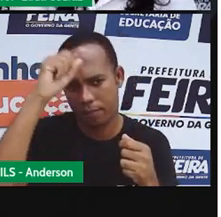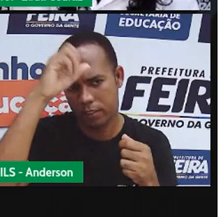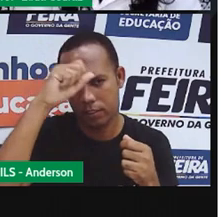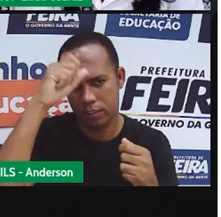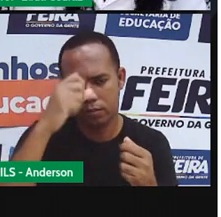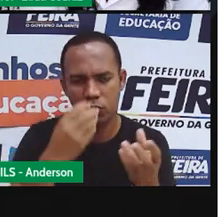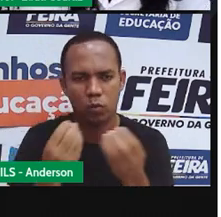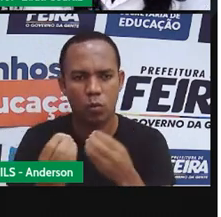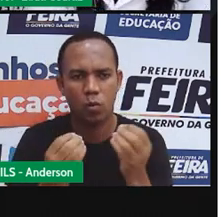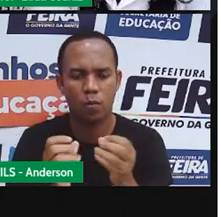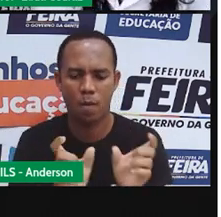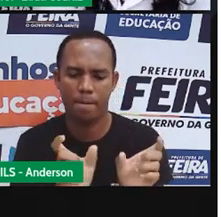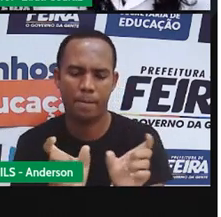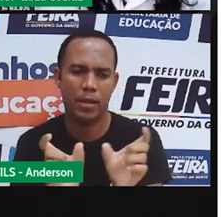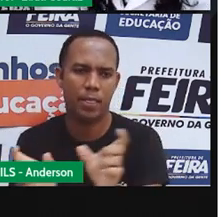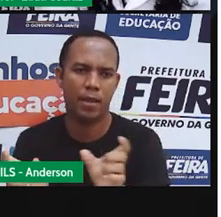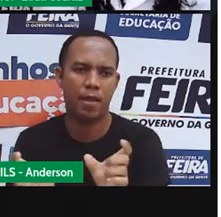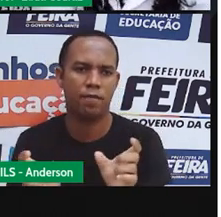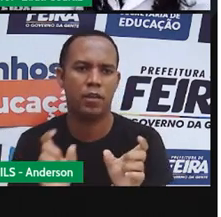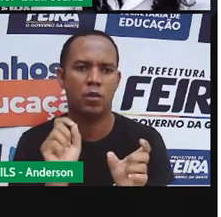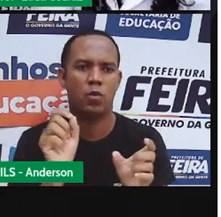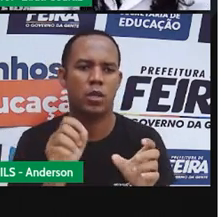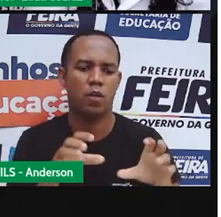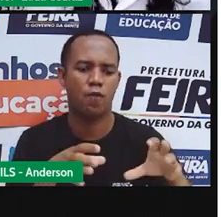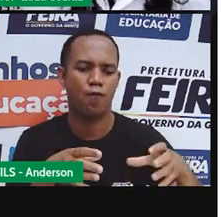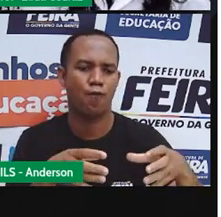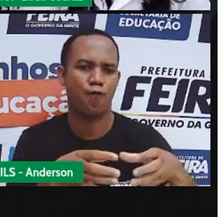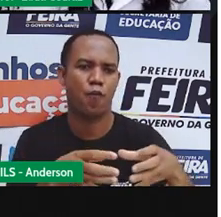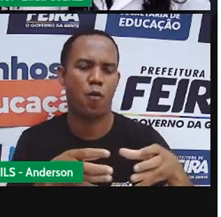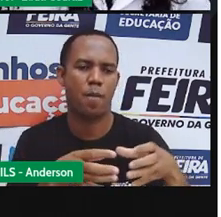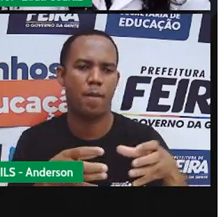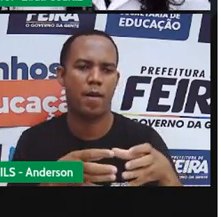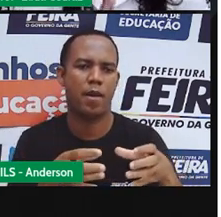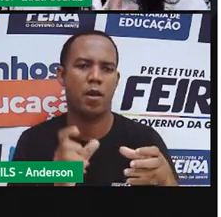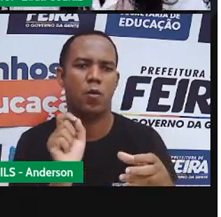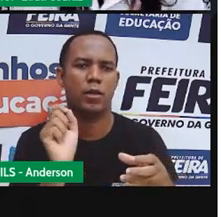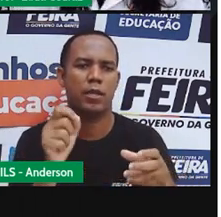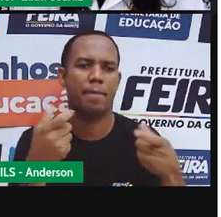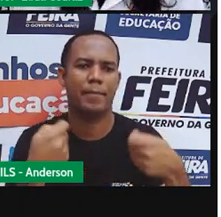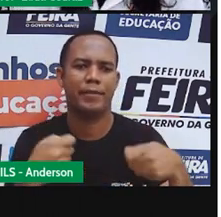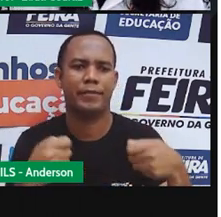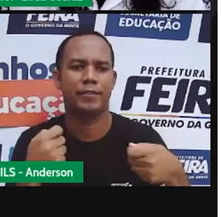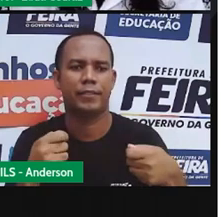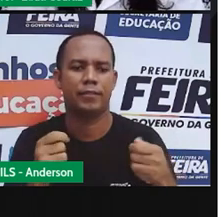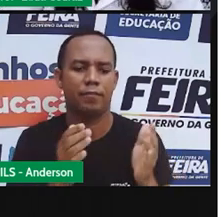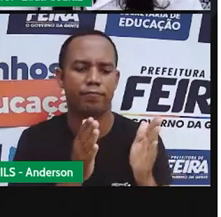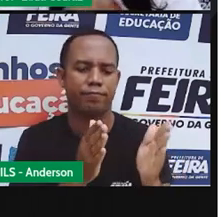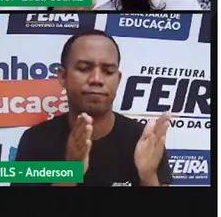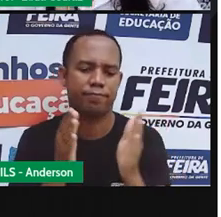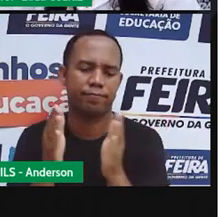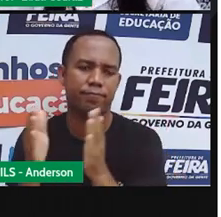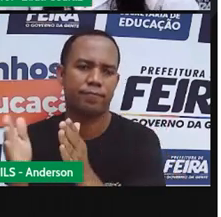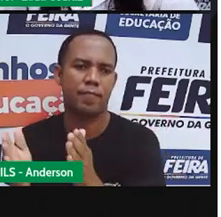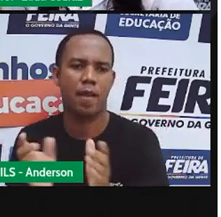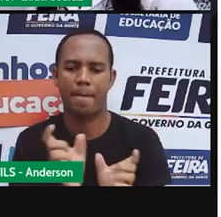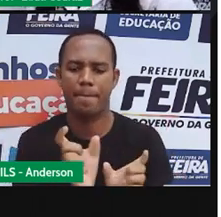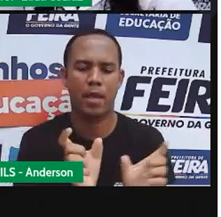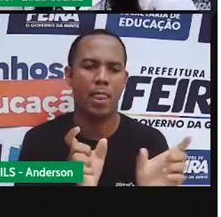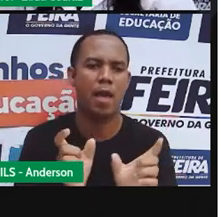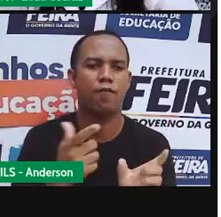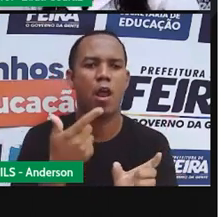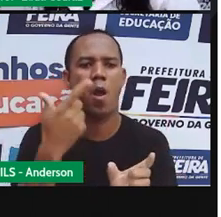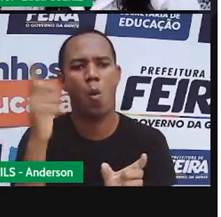aprendemos que as palavras que formam a epílaba precisam de um espaço entre uma